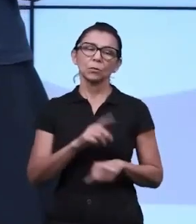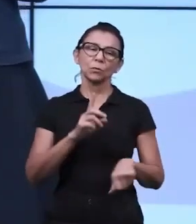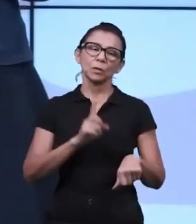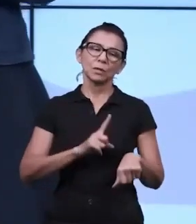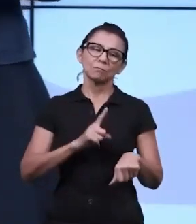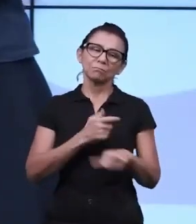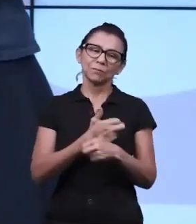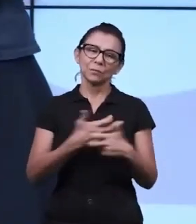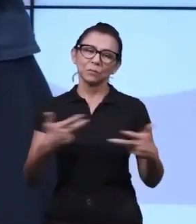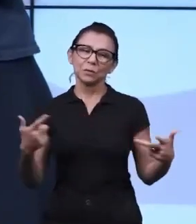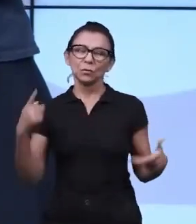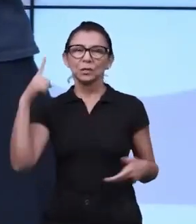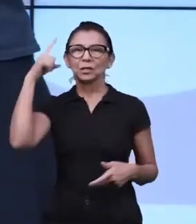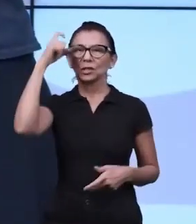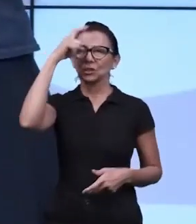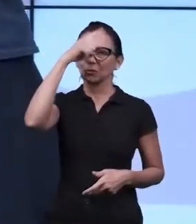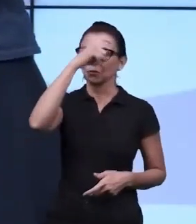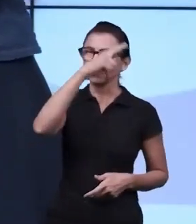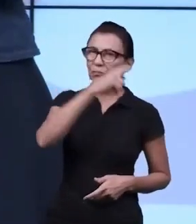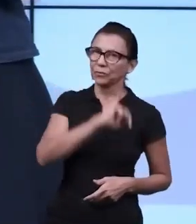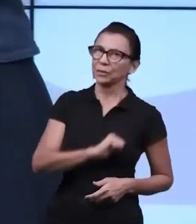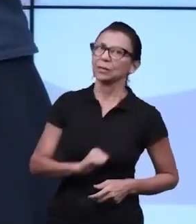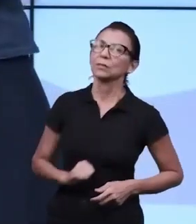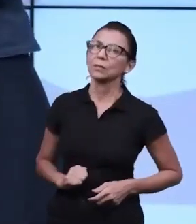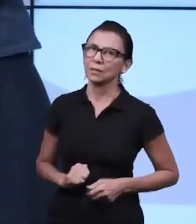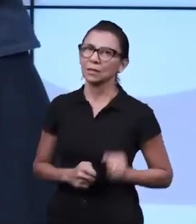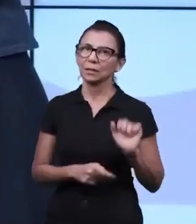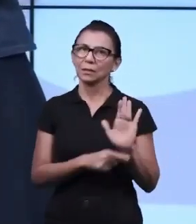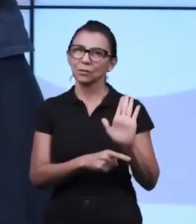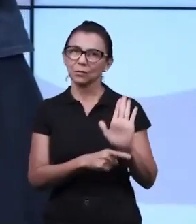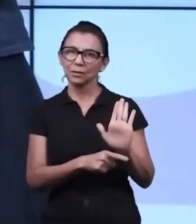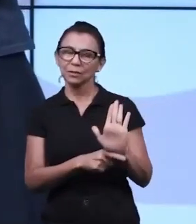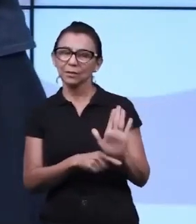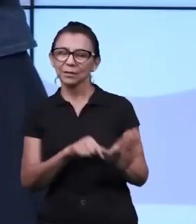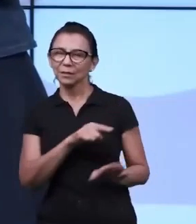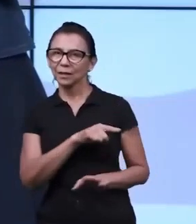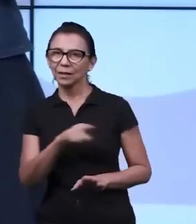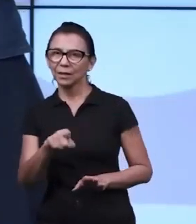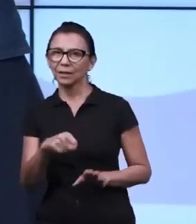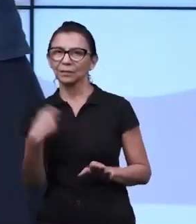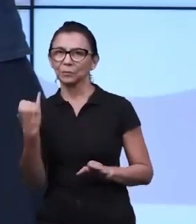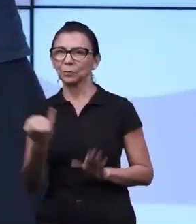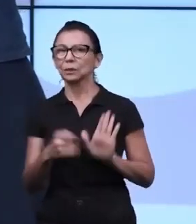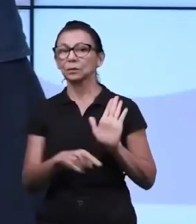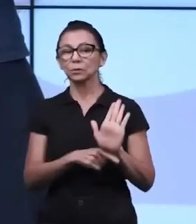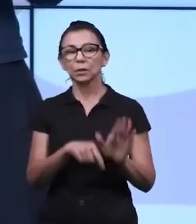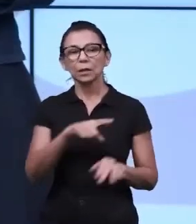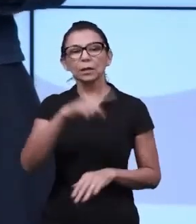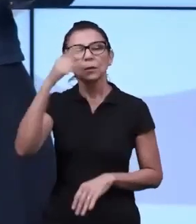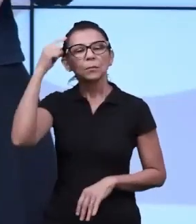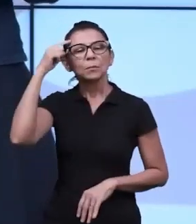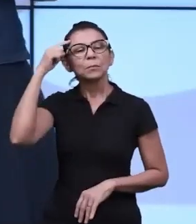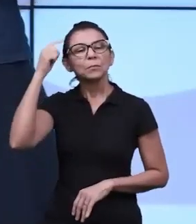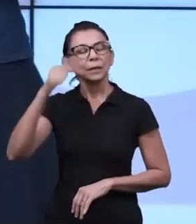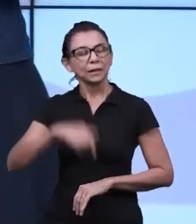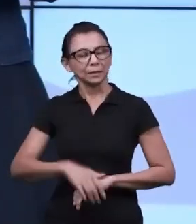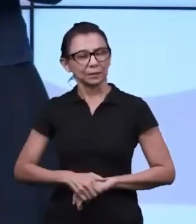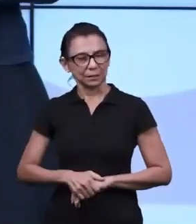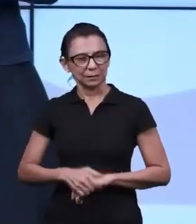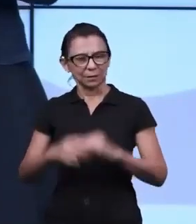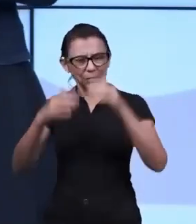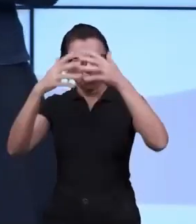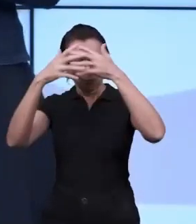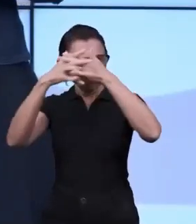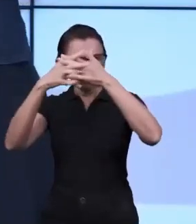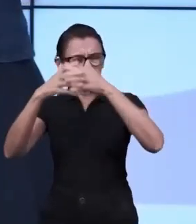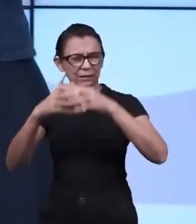já de imediato um conflito ou um problema daquela criança. É importante ajudá-la a pensar, a